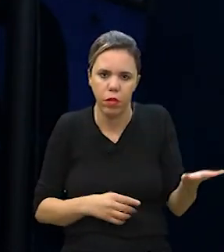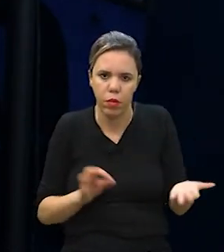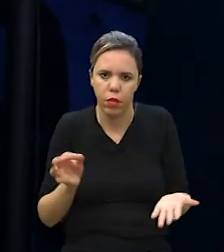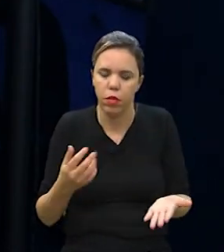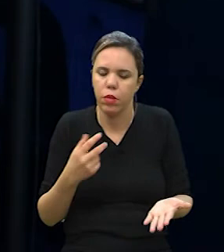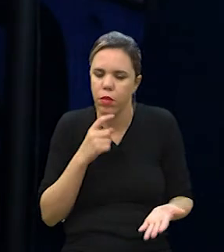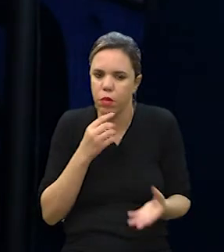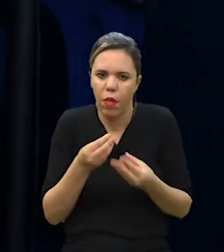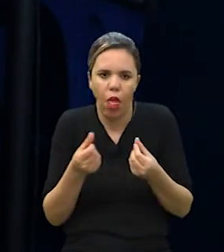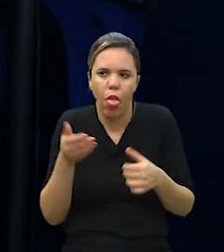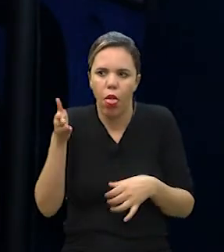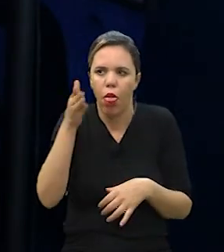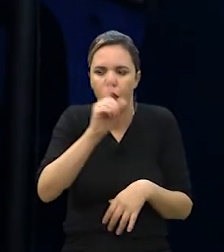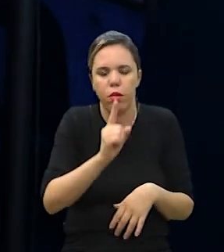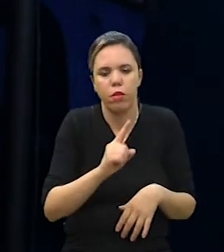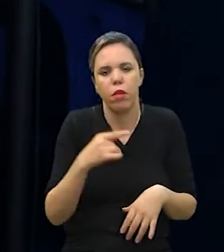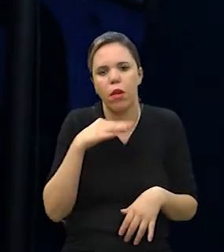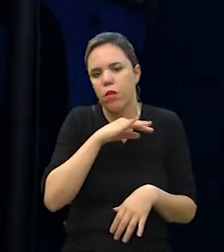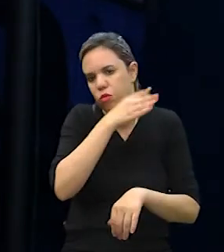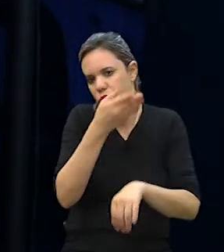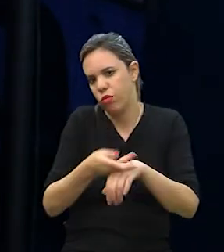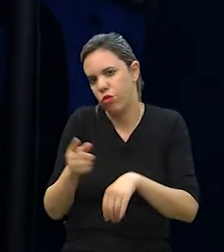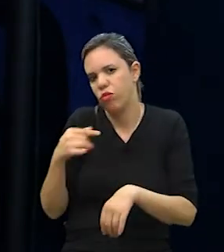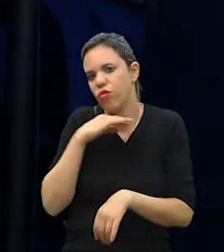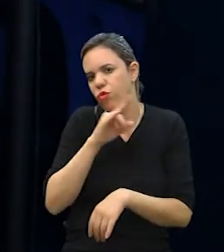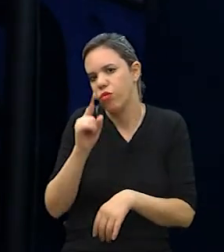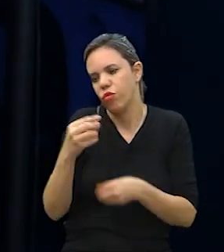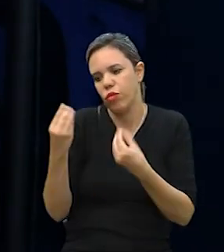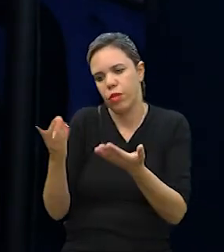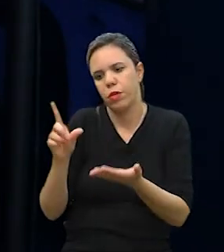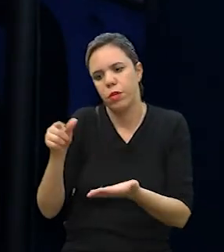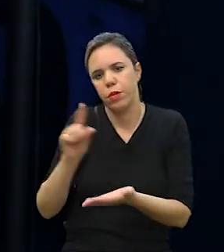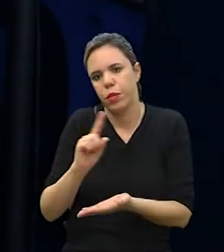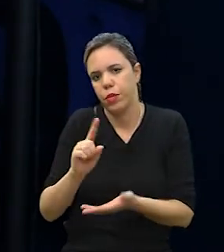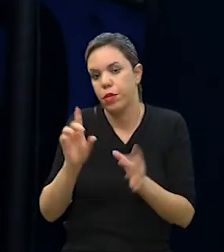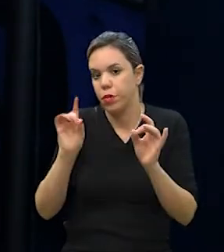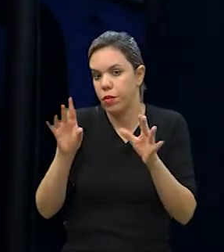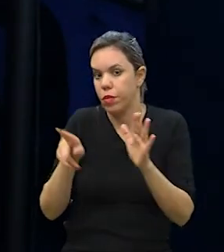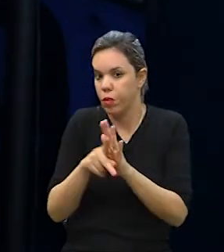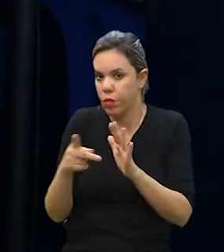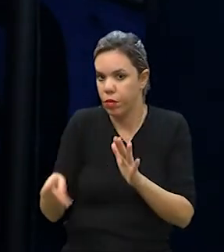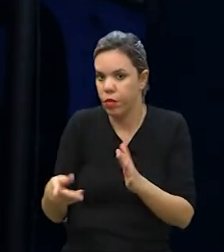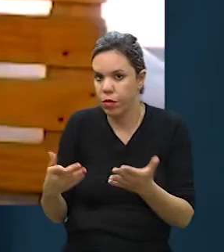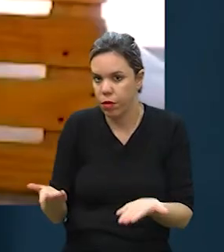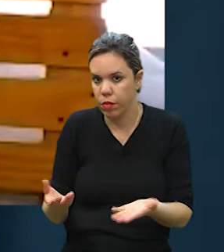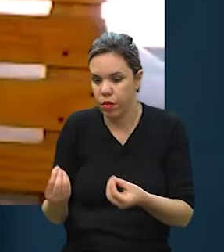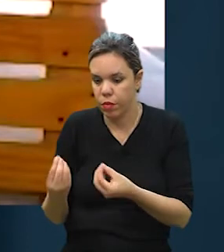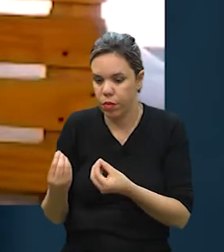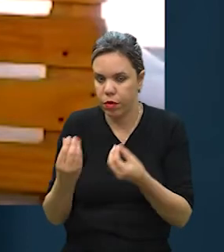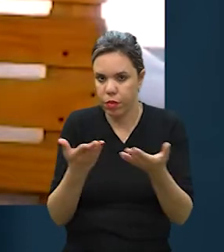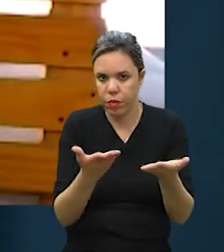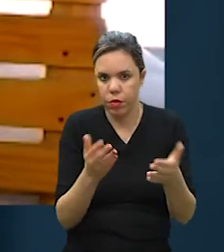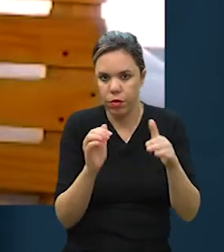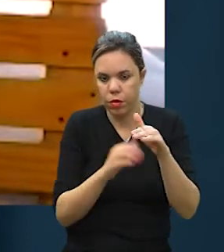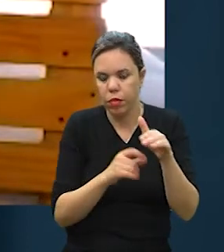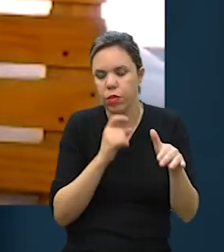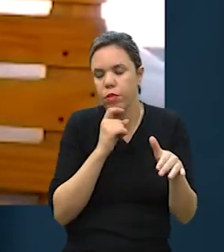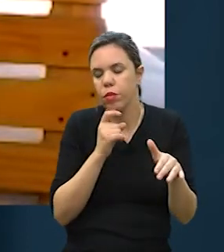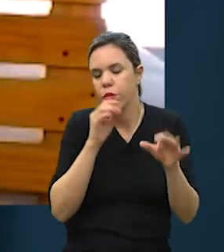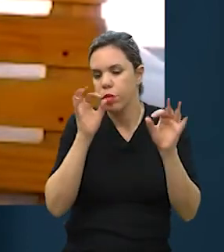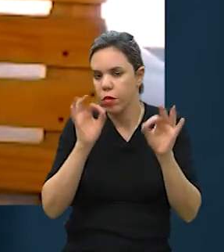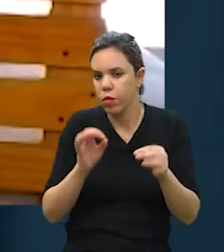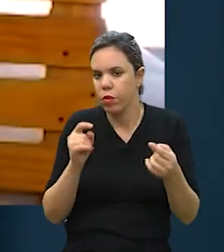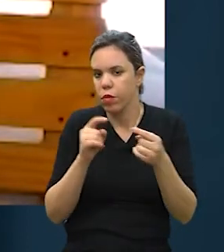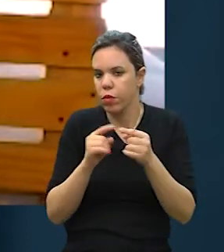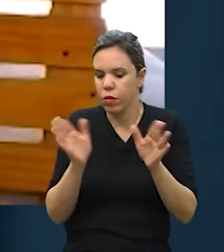Exatamente, não pode ficar rodando o dia inteiro para depois ser entregue, é algo que é específico. Então, ela vai armazenada